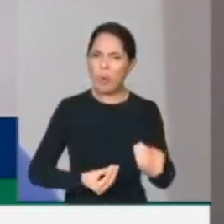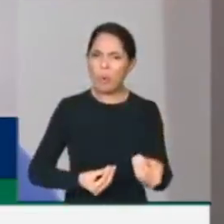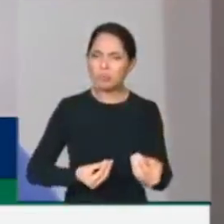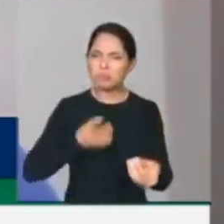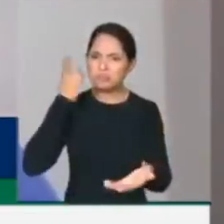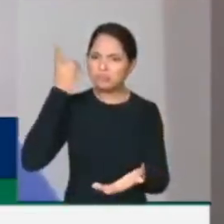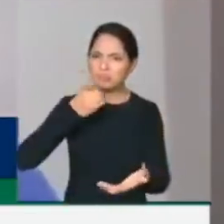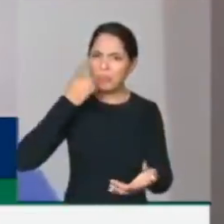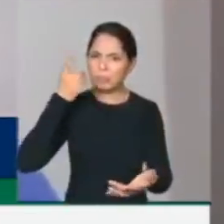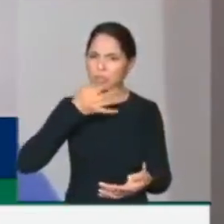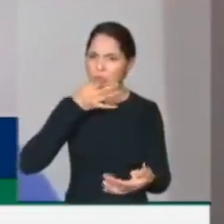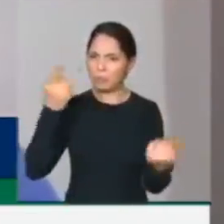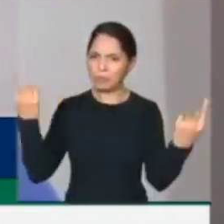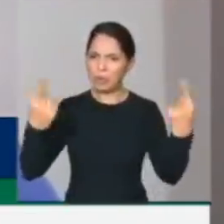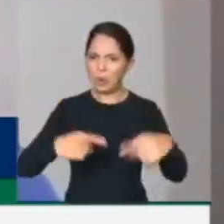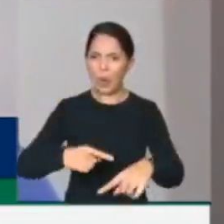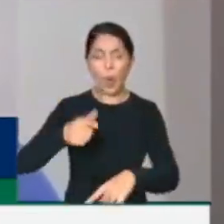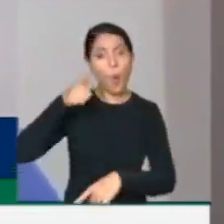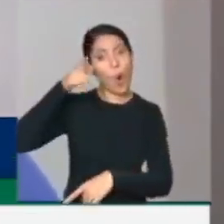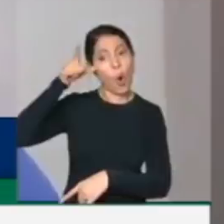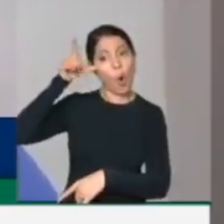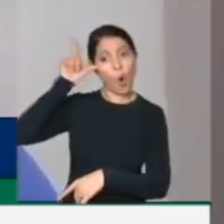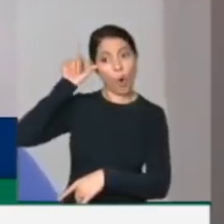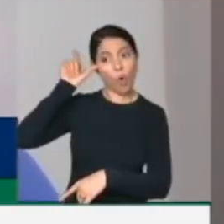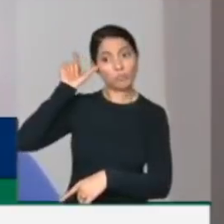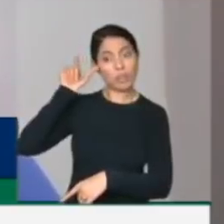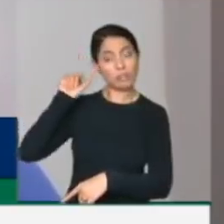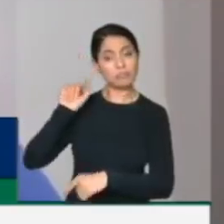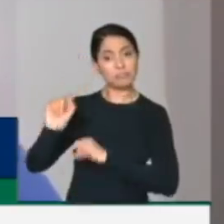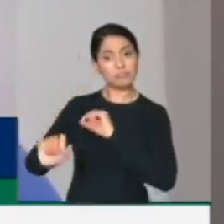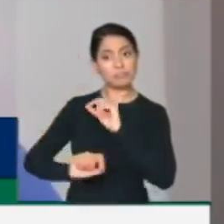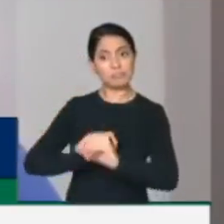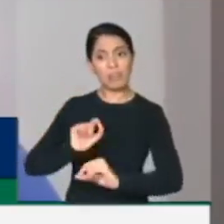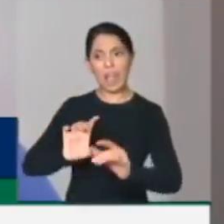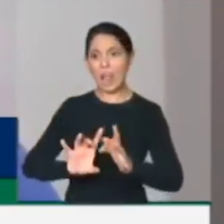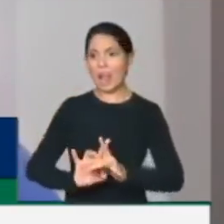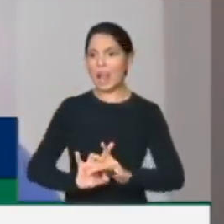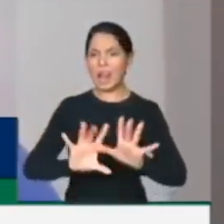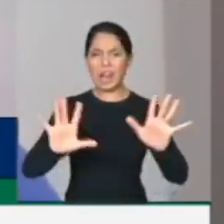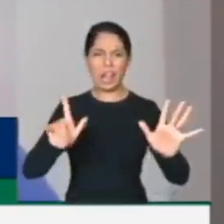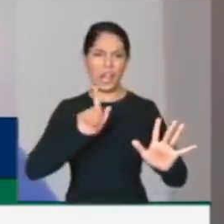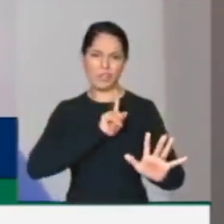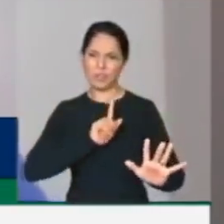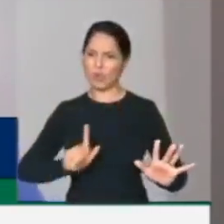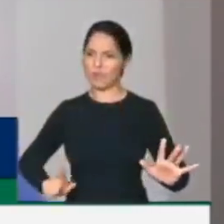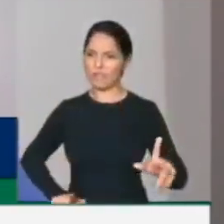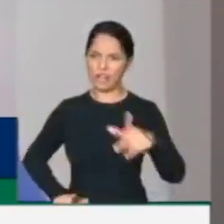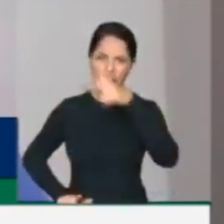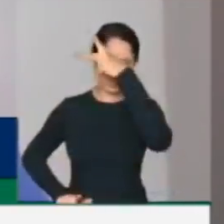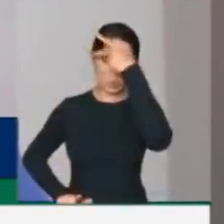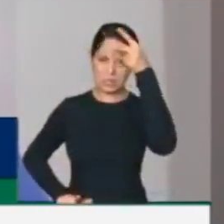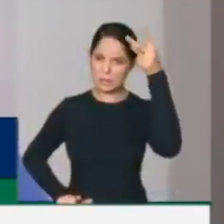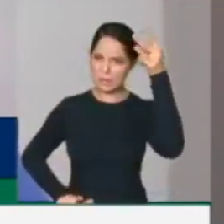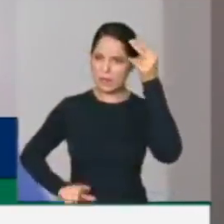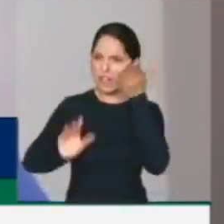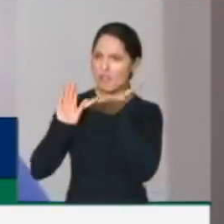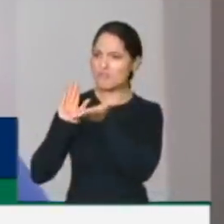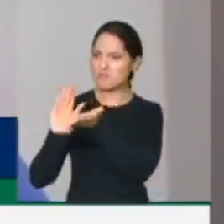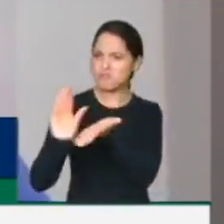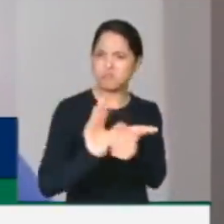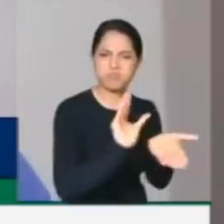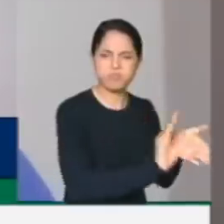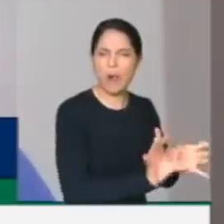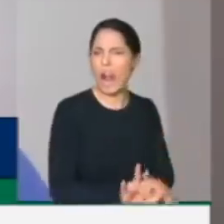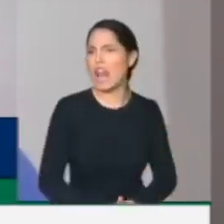disposição para gastar dinheiro público, enviando dinheiro para os governadores e para os prefeitos, mas hoje não querem